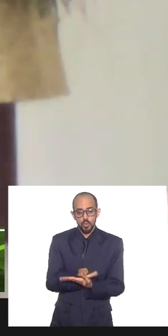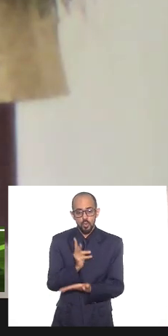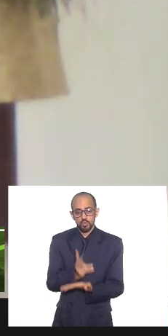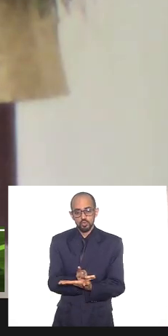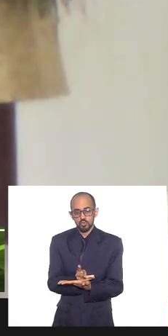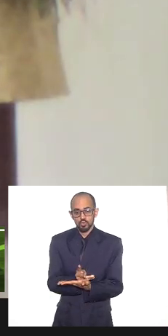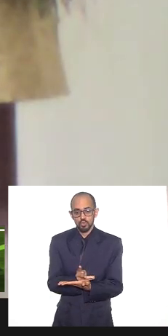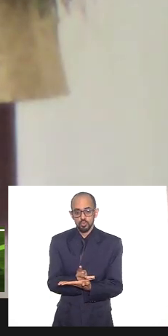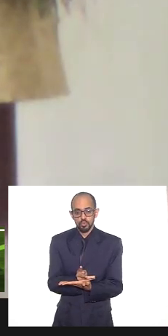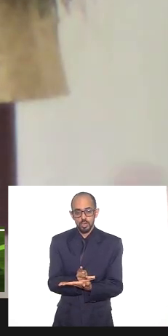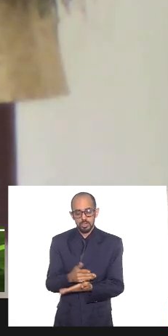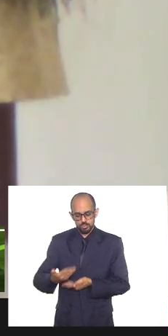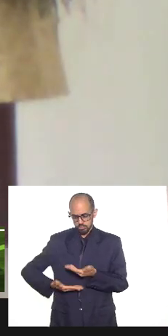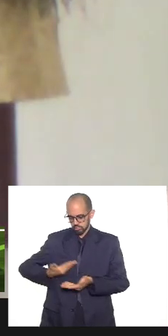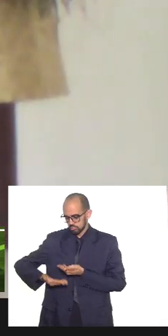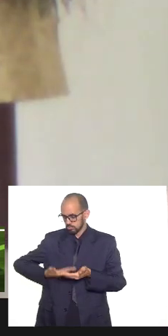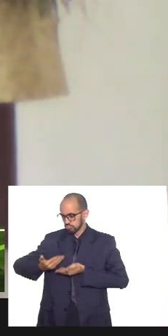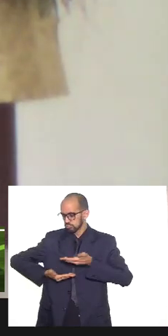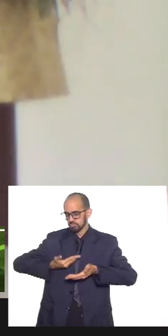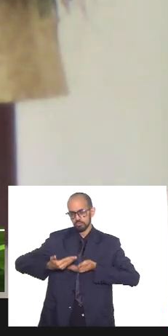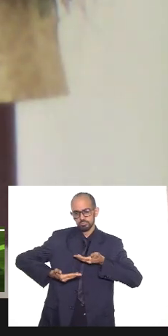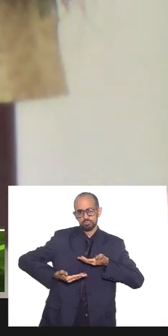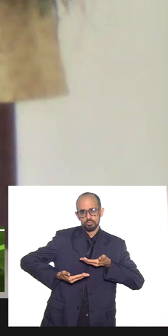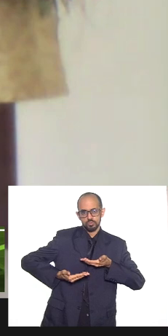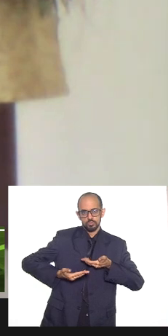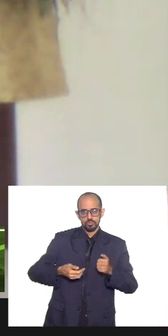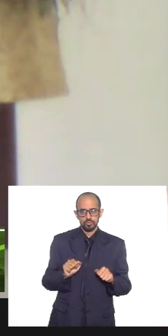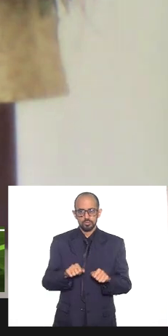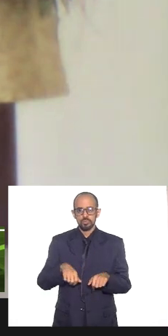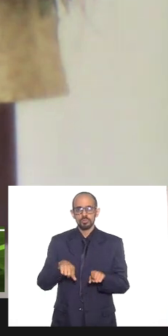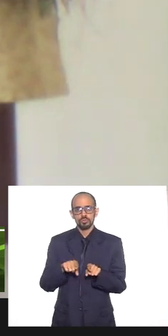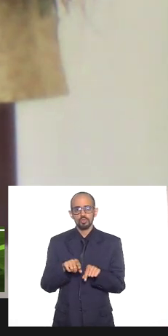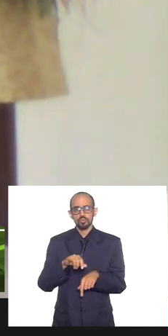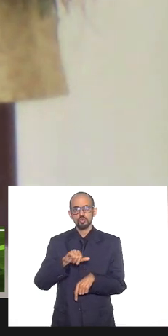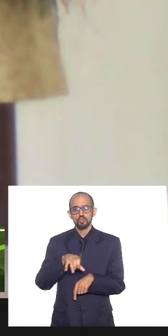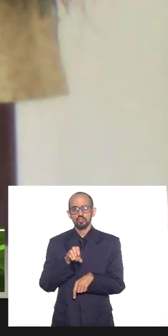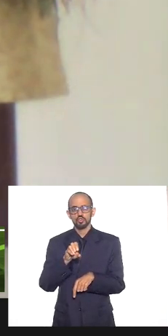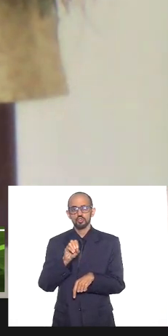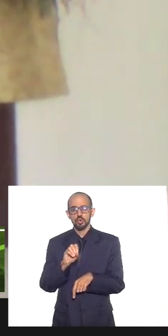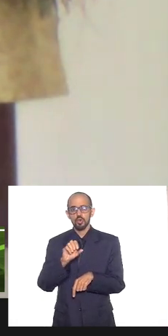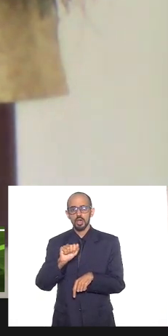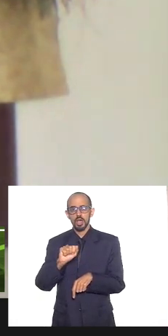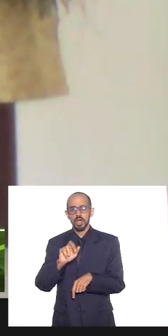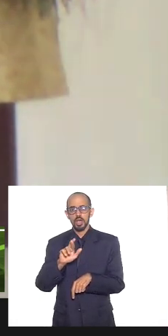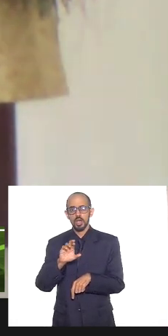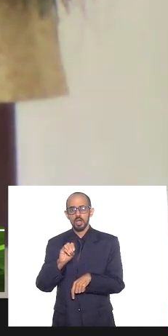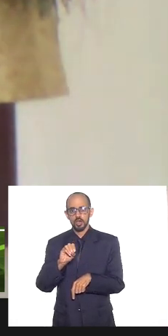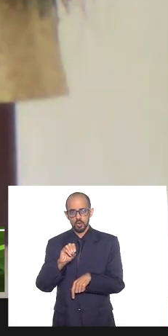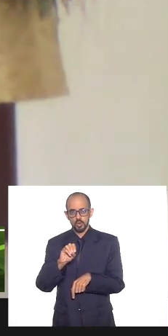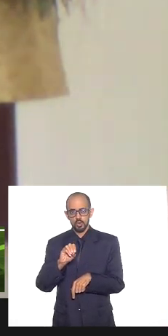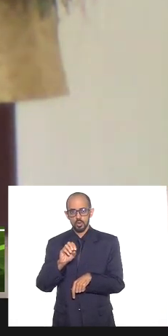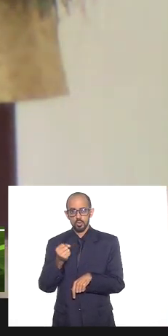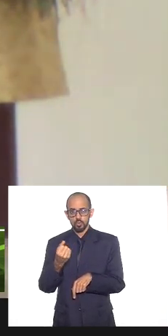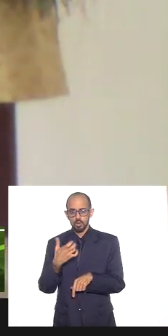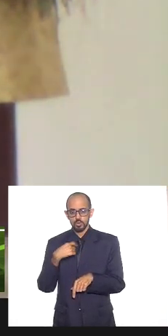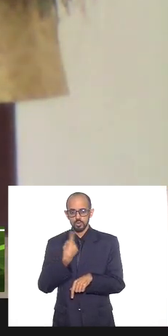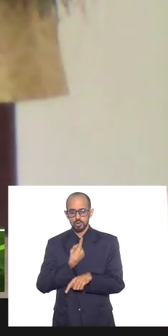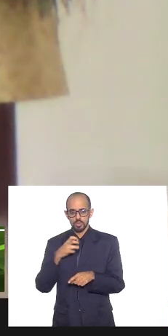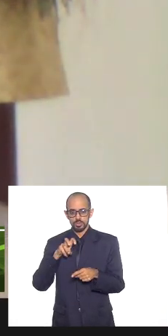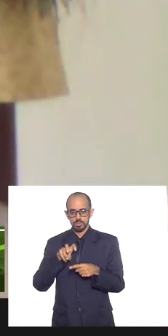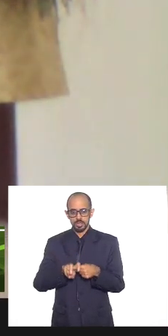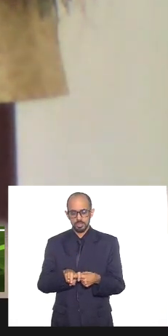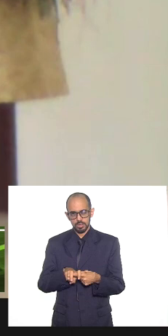que dinamiza o Ile, como o Juarô, quando a gente senta, pensa tudo isso,